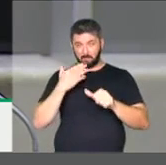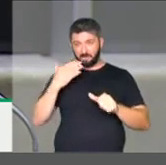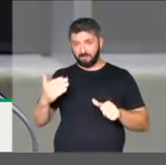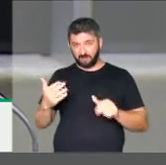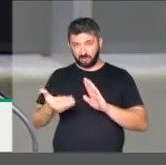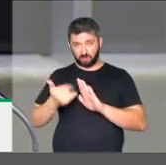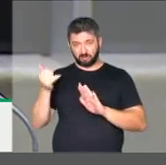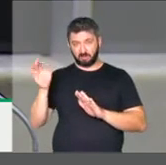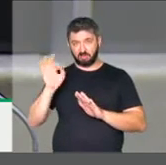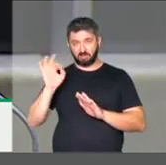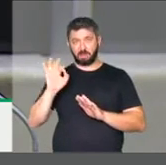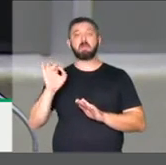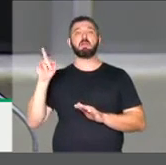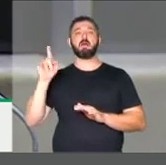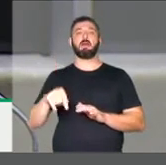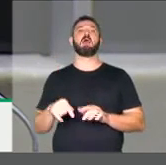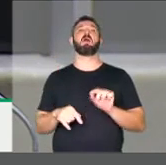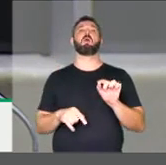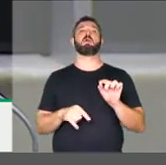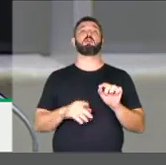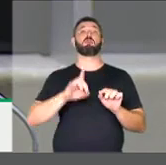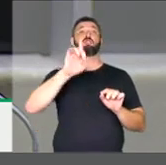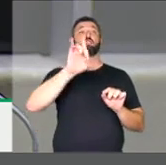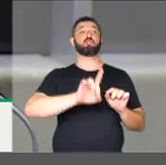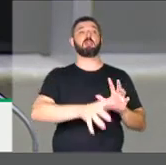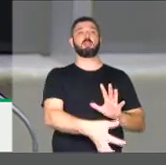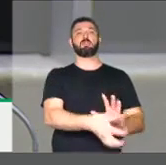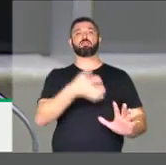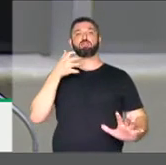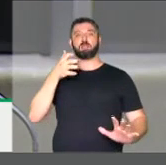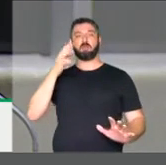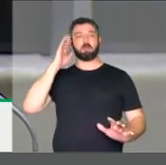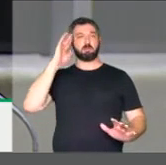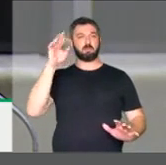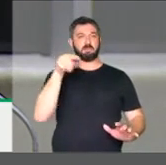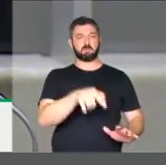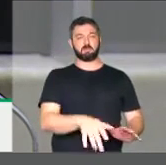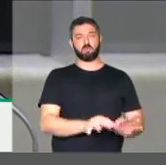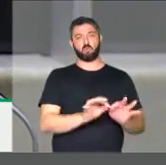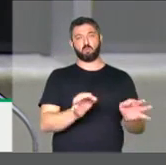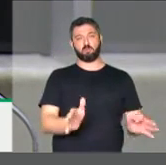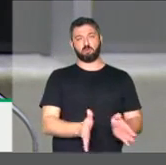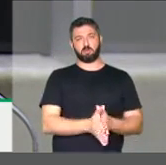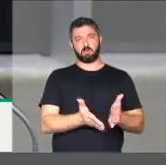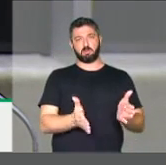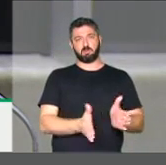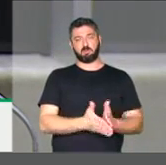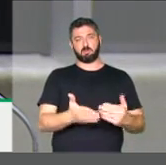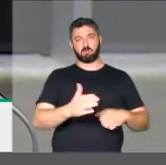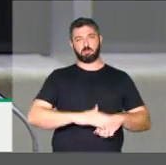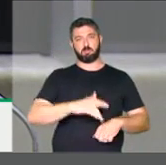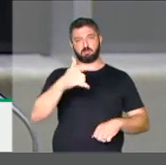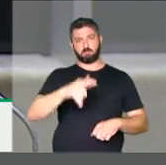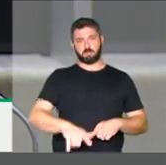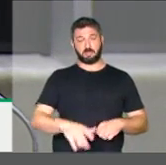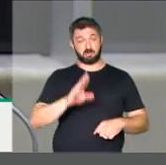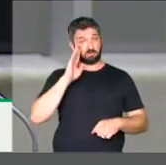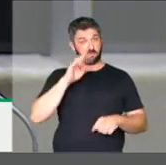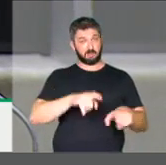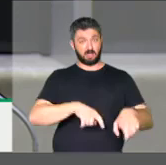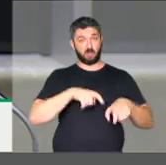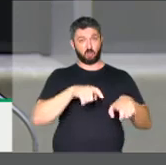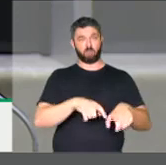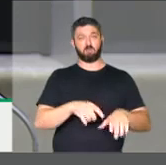privilégios. Ela foi feita assim para tirar direitos, principalmente dos mais humildes, dos nossos agricultores.